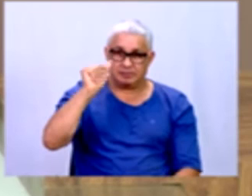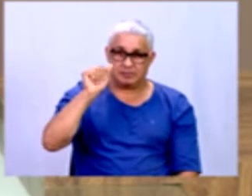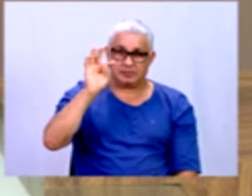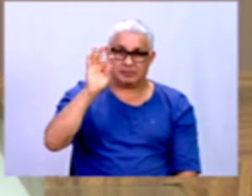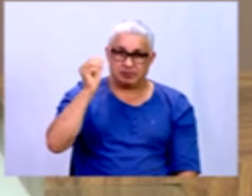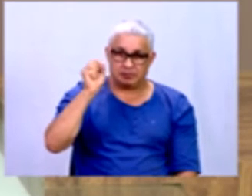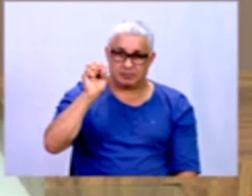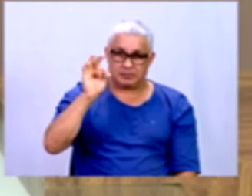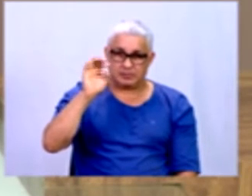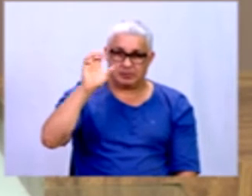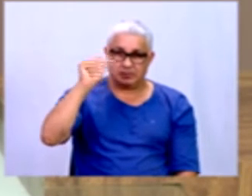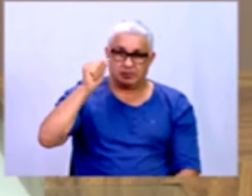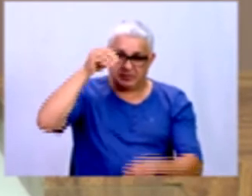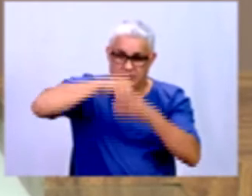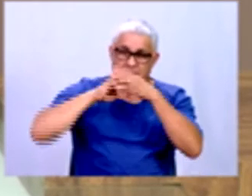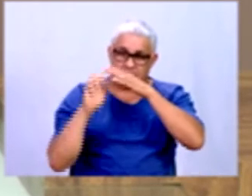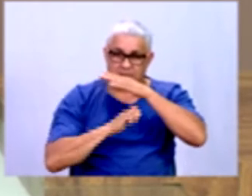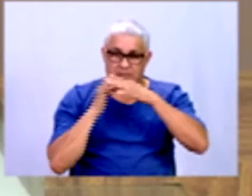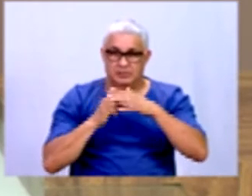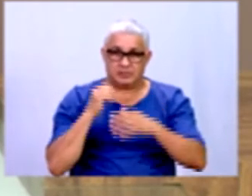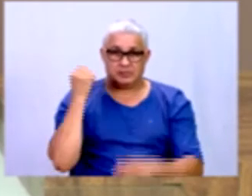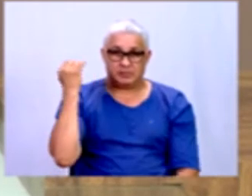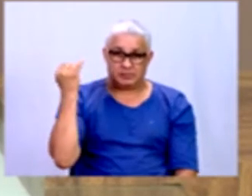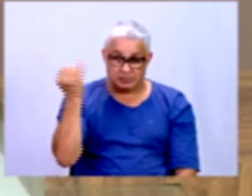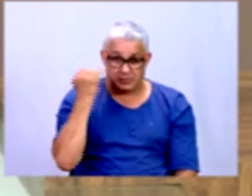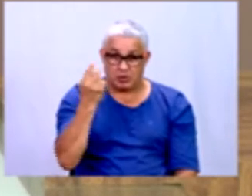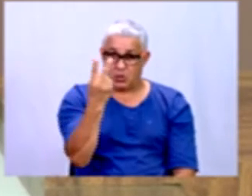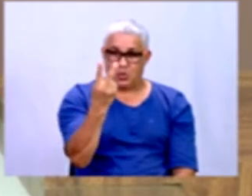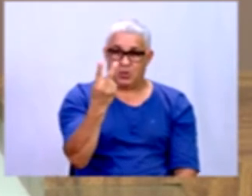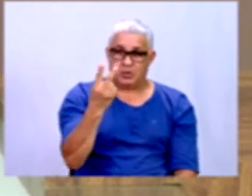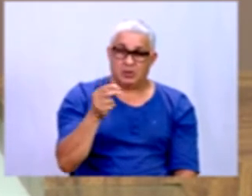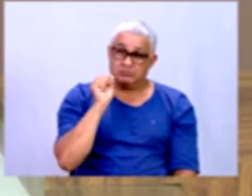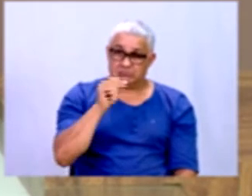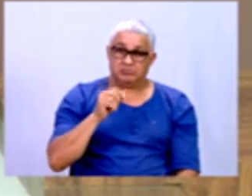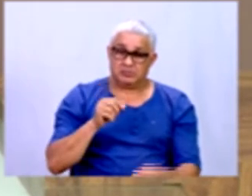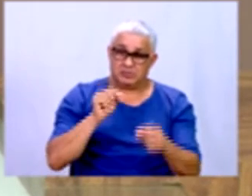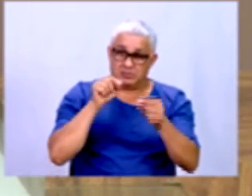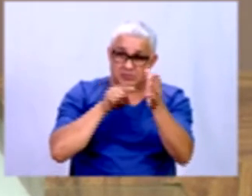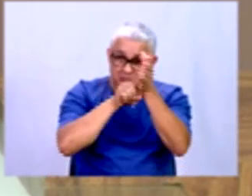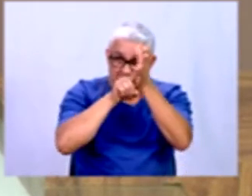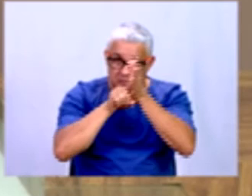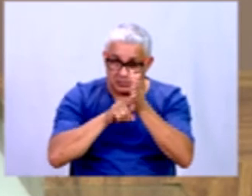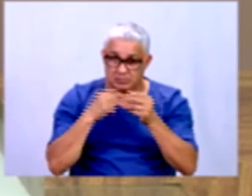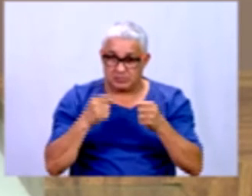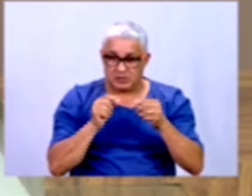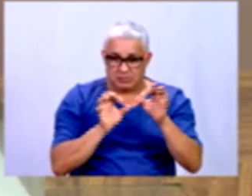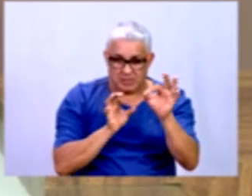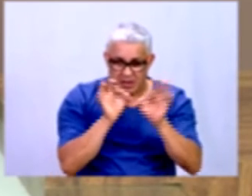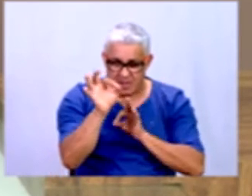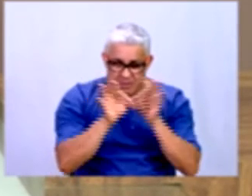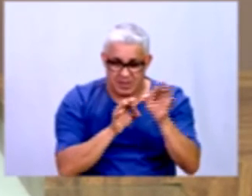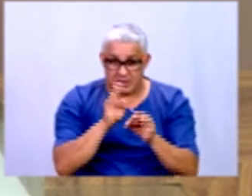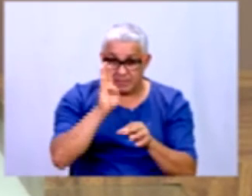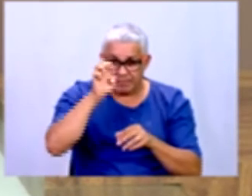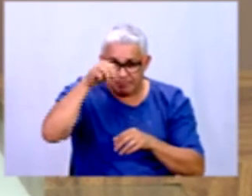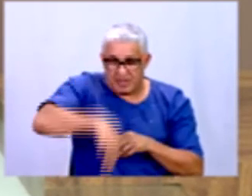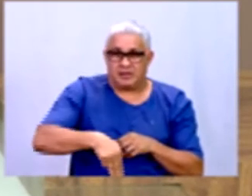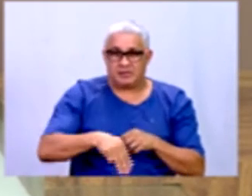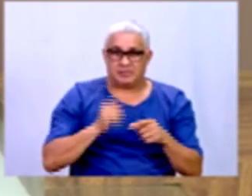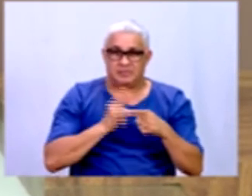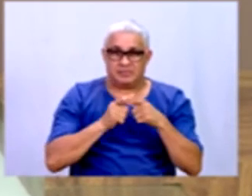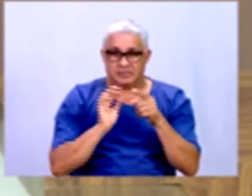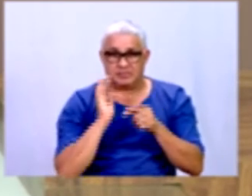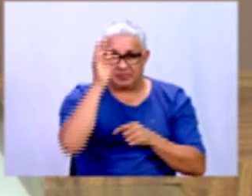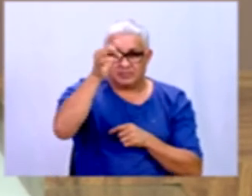E dois aspectos são extremamente relevantes. Um, se você vai fazer uma pesquisa, ela tem que ser bem construída para que as próximas pesquisas,